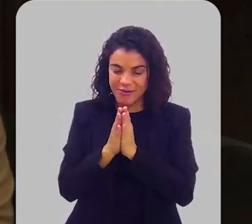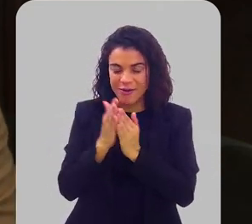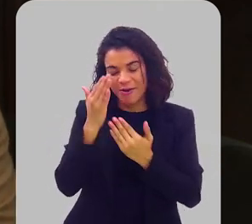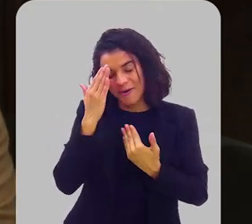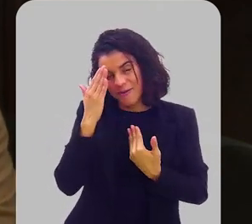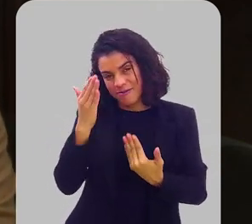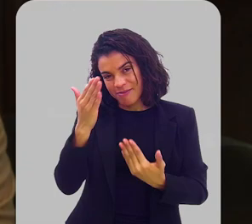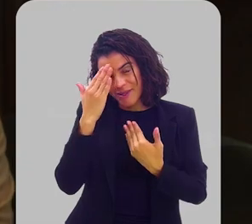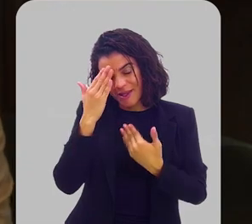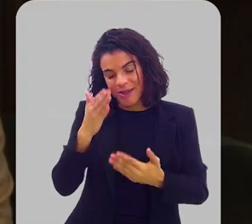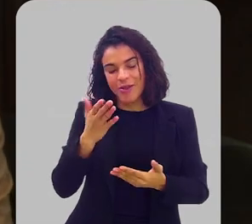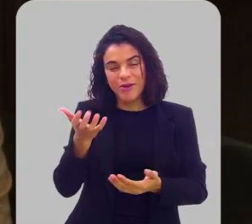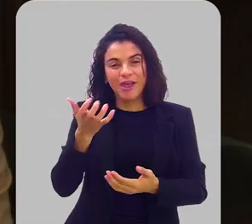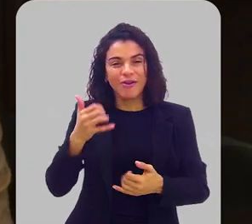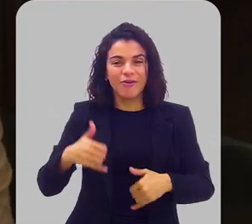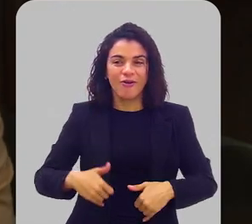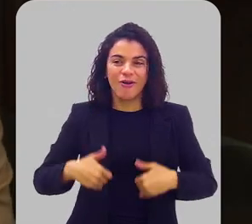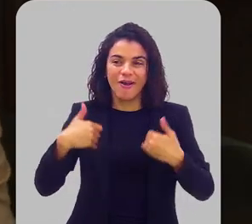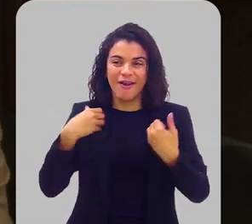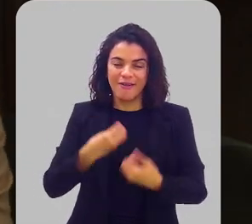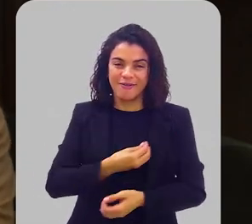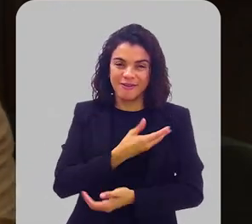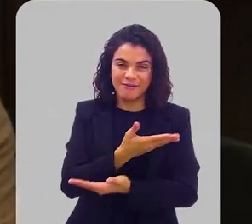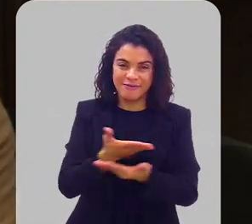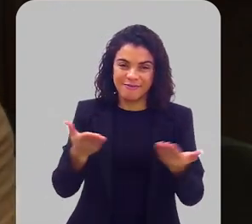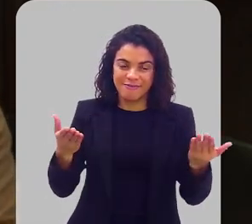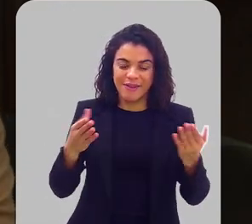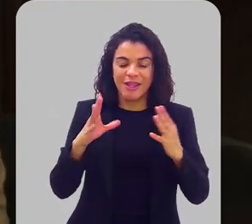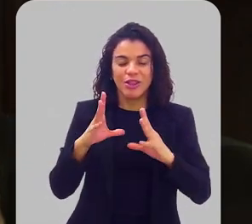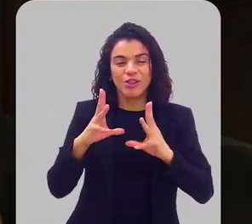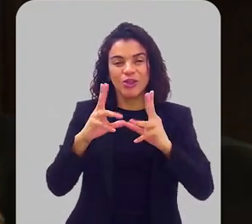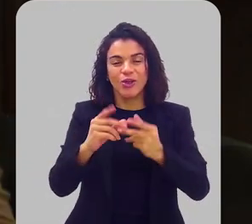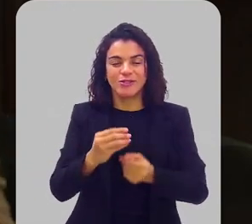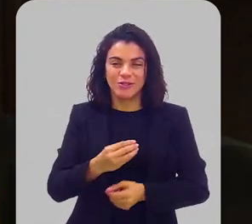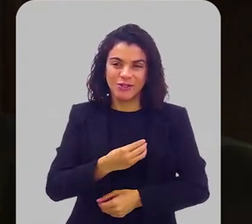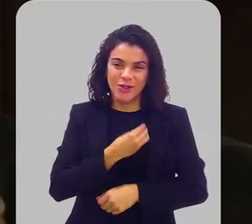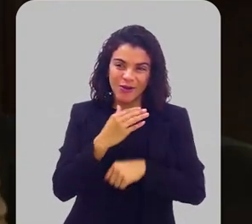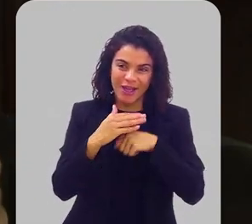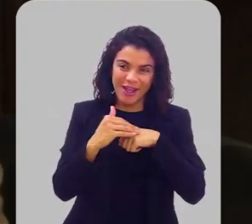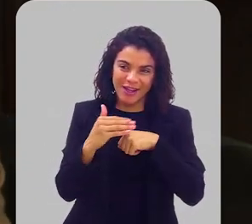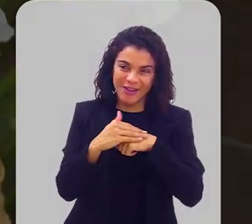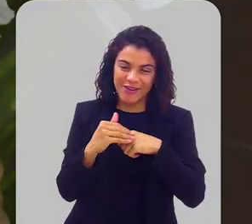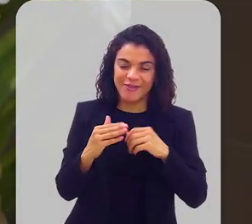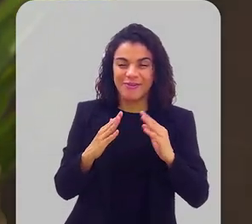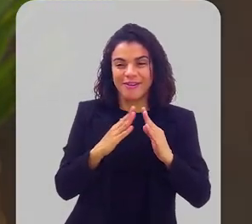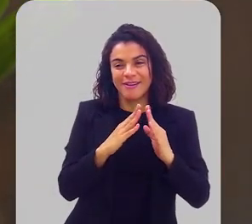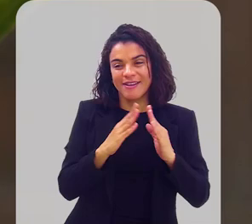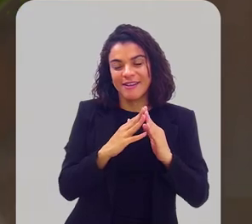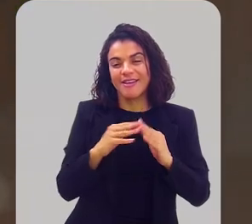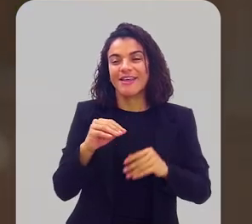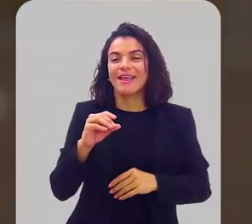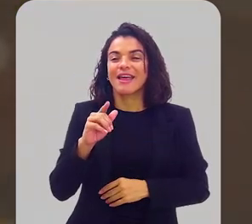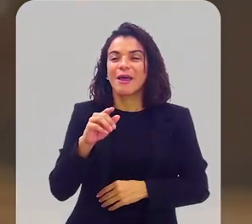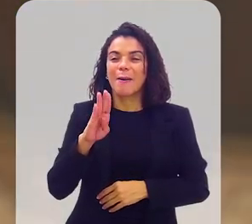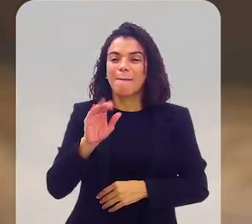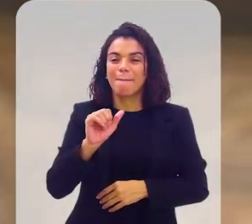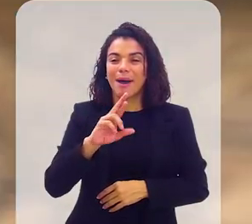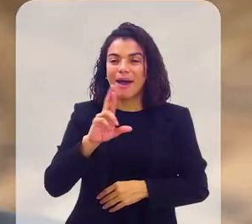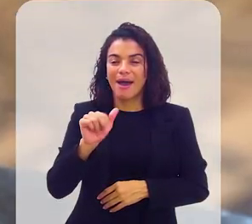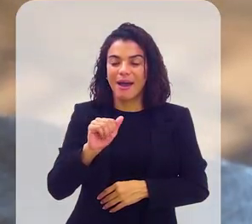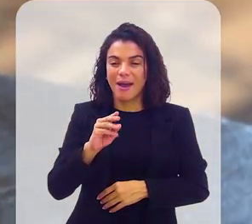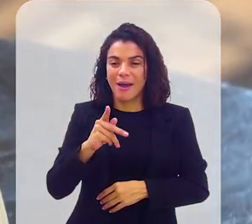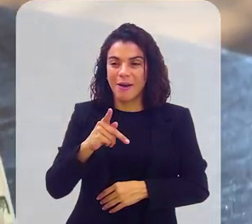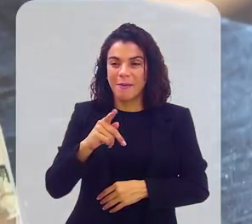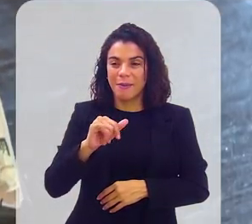Muito obrigada, então eu quero honrar a vida de vocês. E de todos aí que eu tenho um carinho especial na minha igreja local, em Barra do Piraí. Eita,